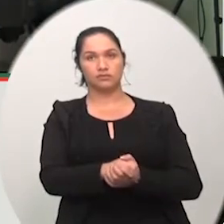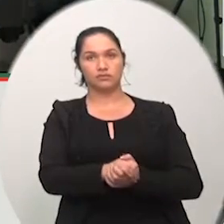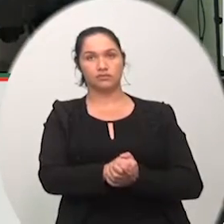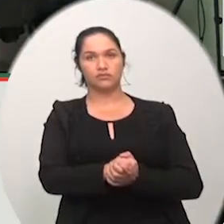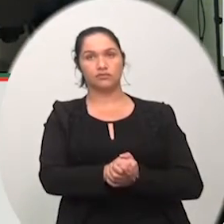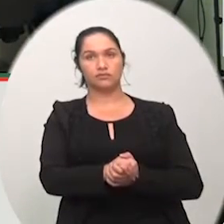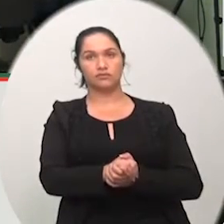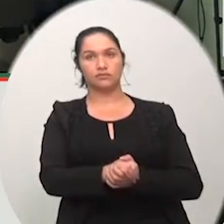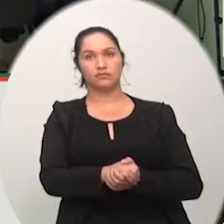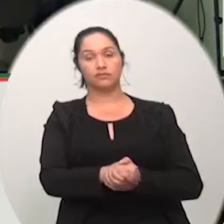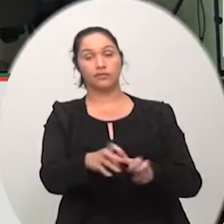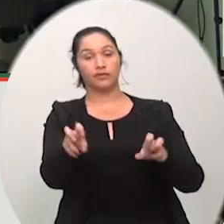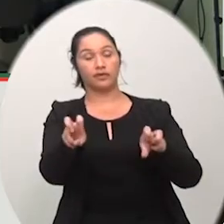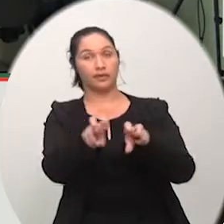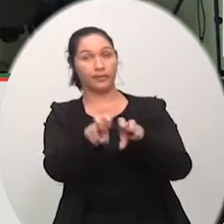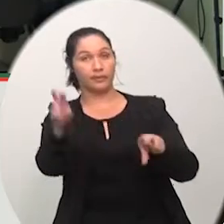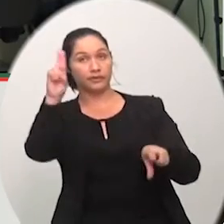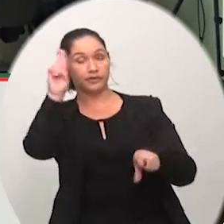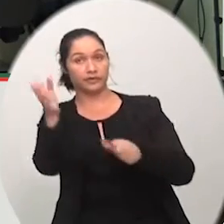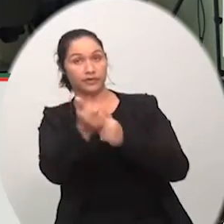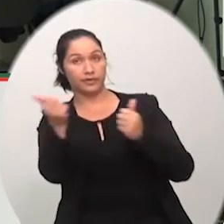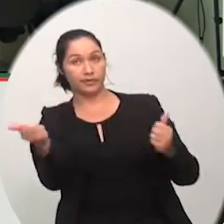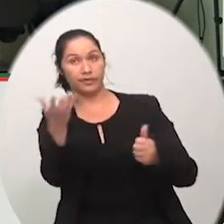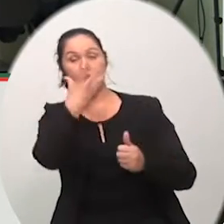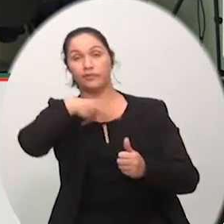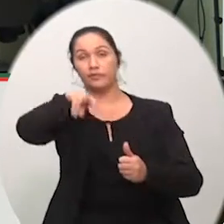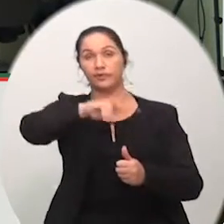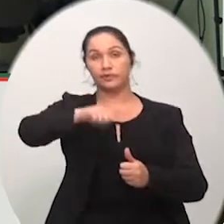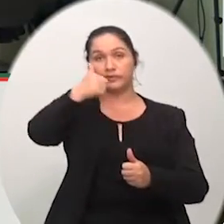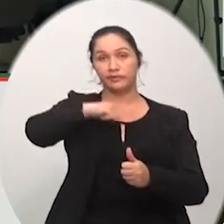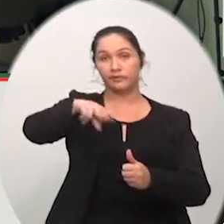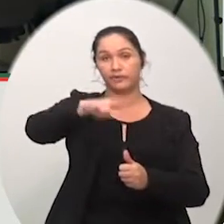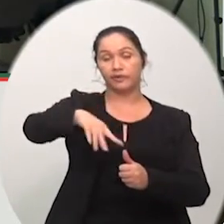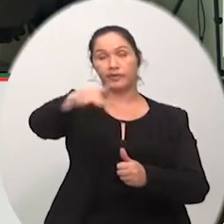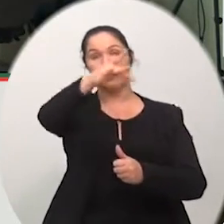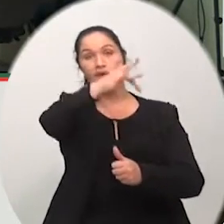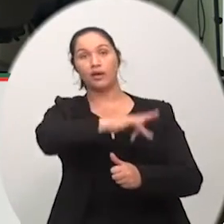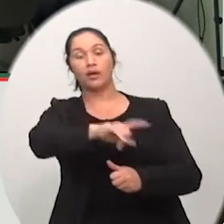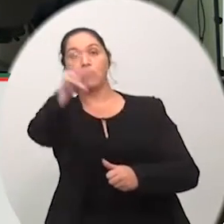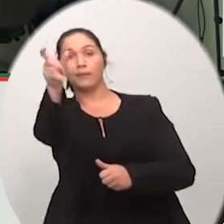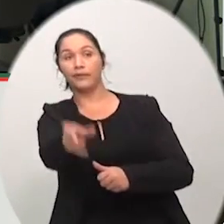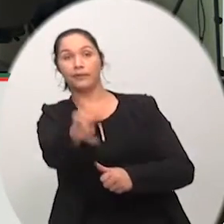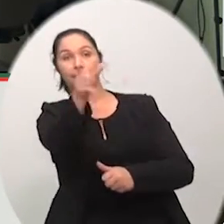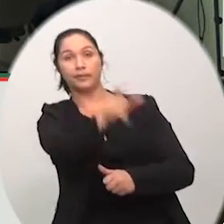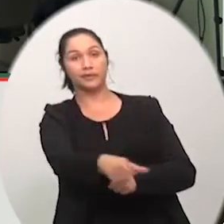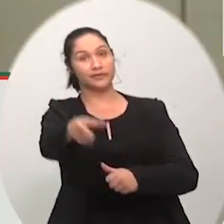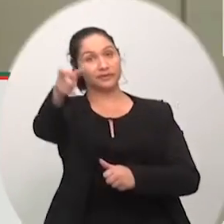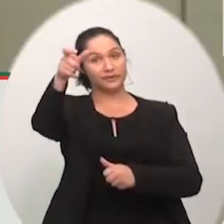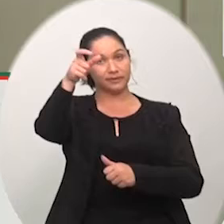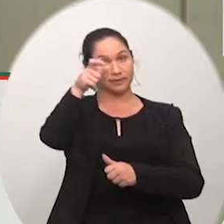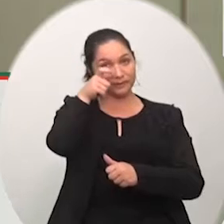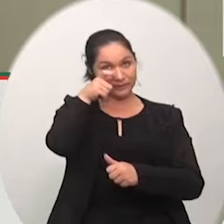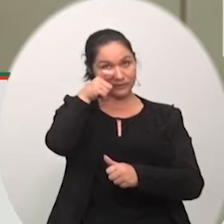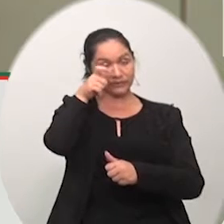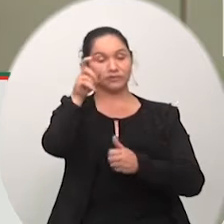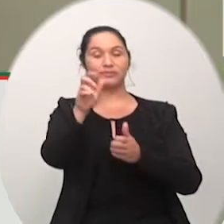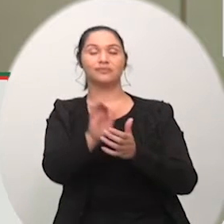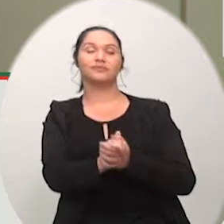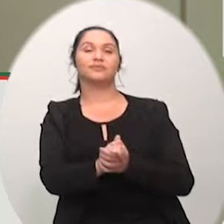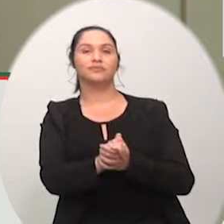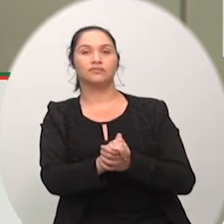membros da mesa nobres vereadores vereadoras público que nos assiste esse projeto